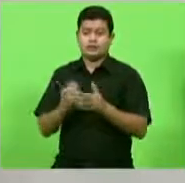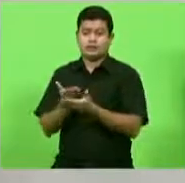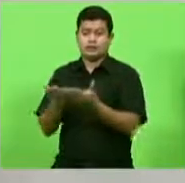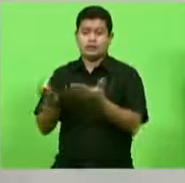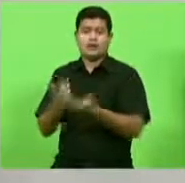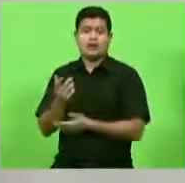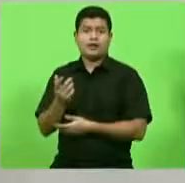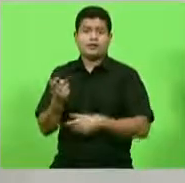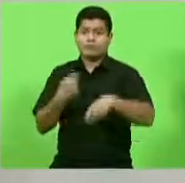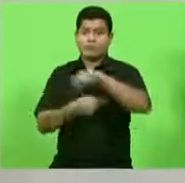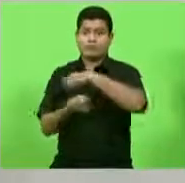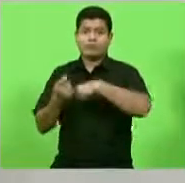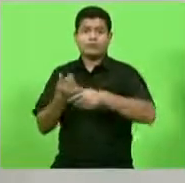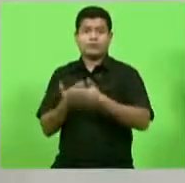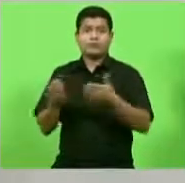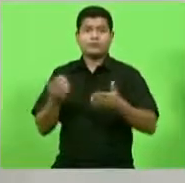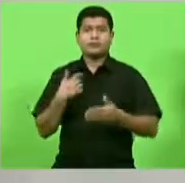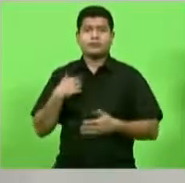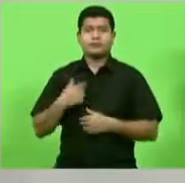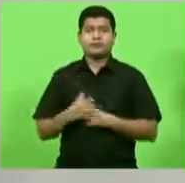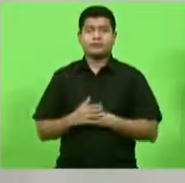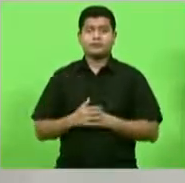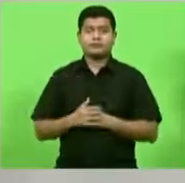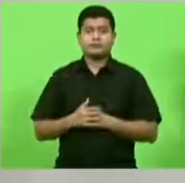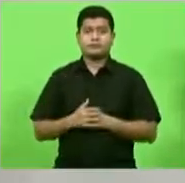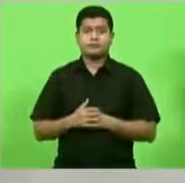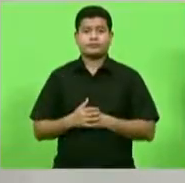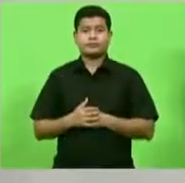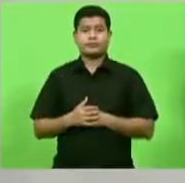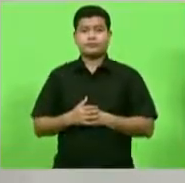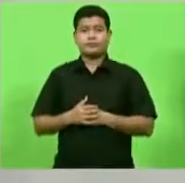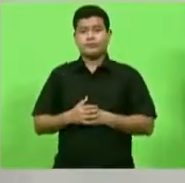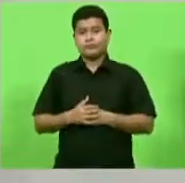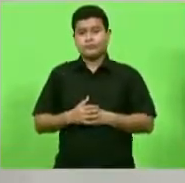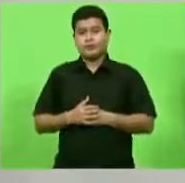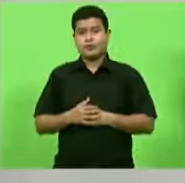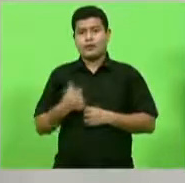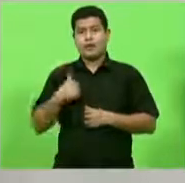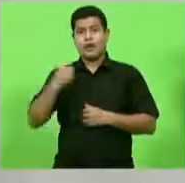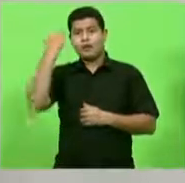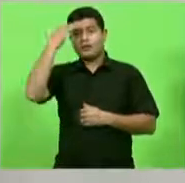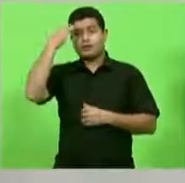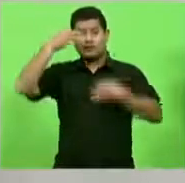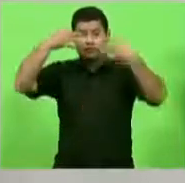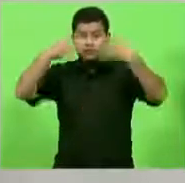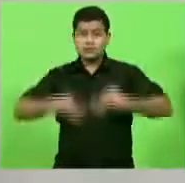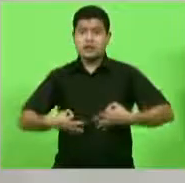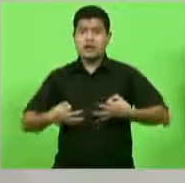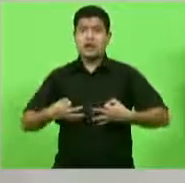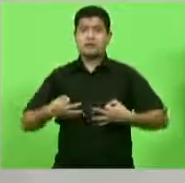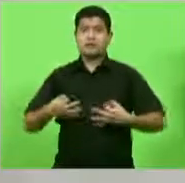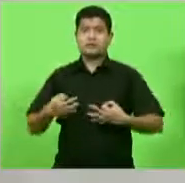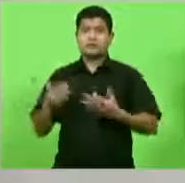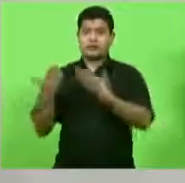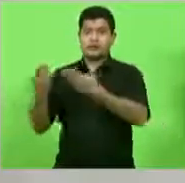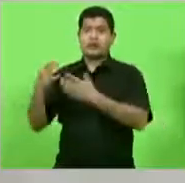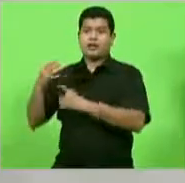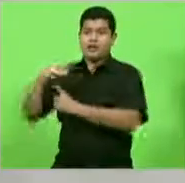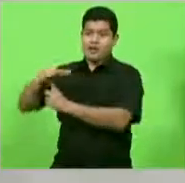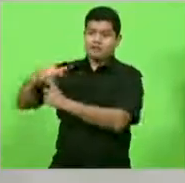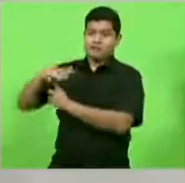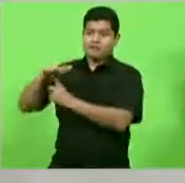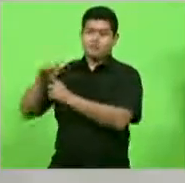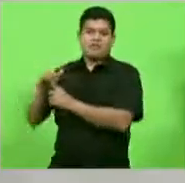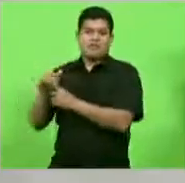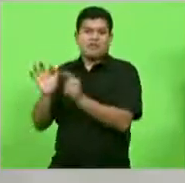Um minuto para concluir, deputado. Obrigado. Por não conseguir discernir o que que é uma feira, uma quermesse de igreja, que é aquilo que passa na